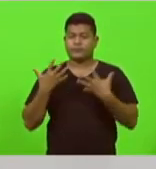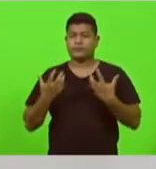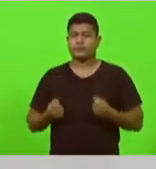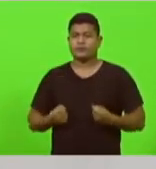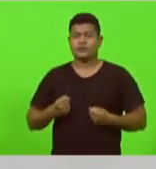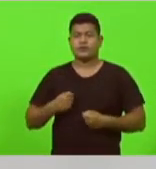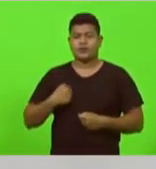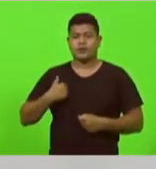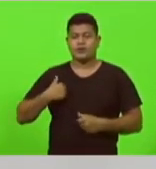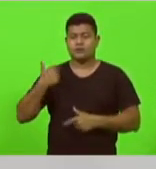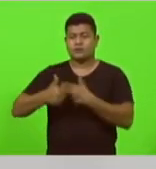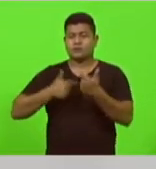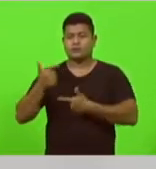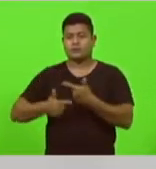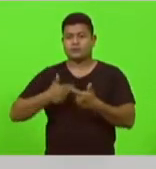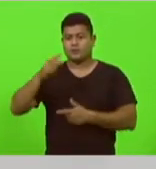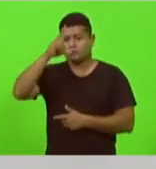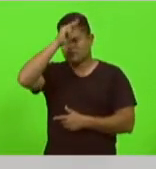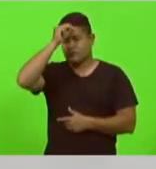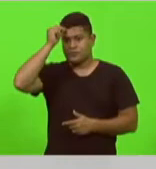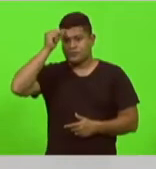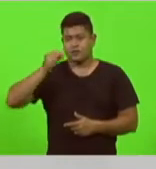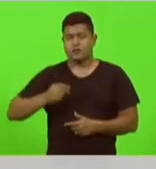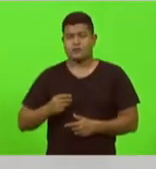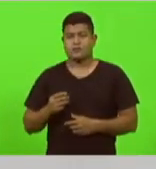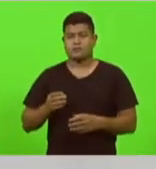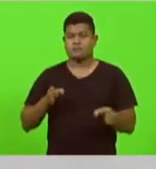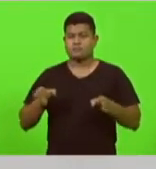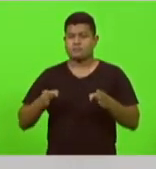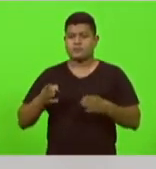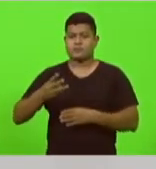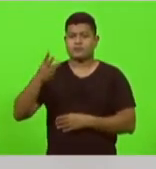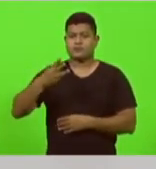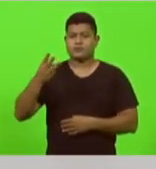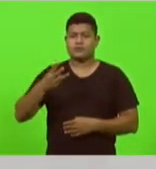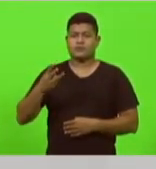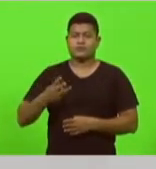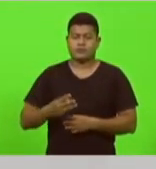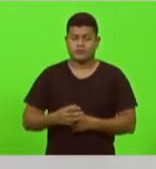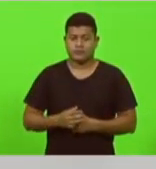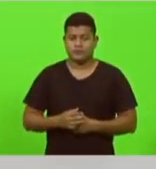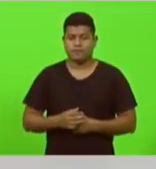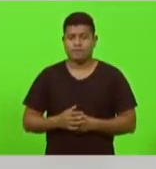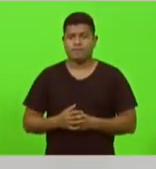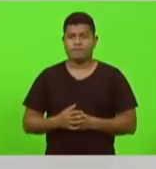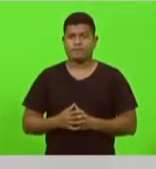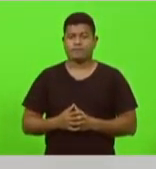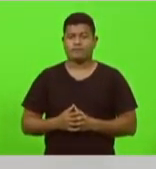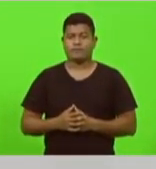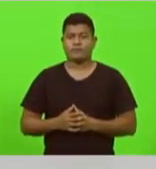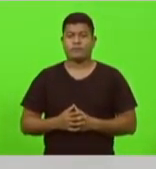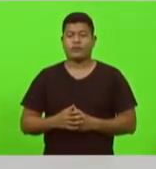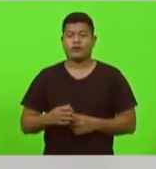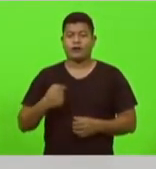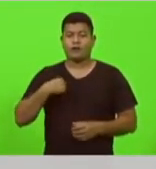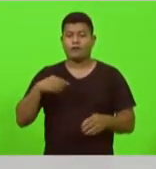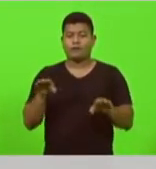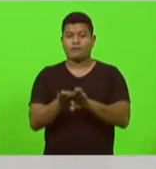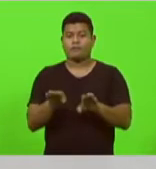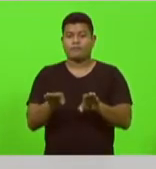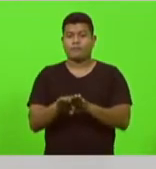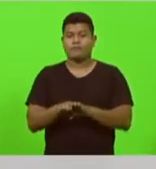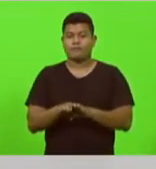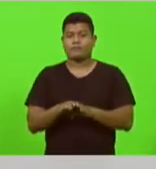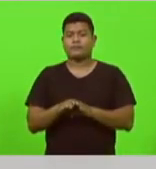mandatos e fui o primeiro prefeito reeleito na história do município. Tenho também liderado a